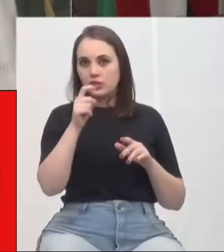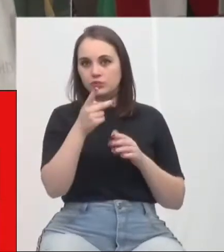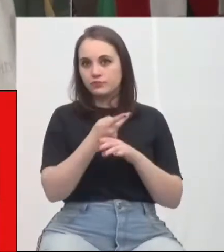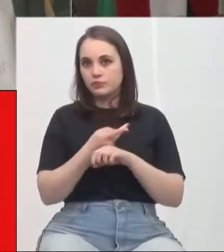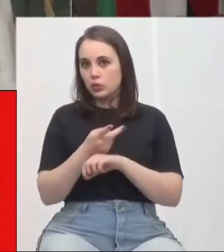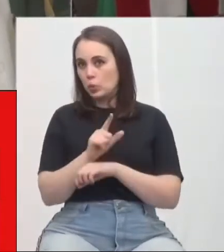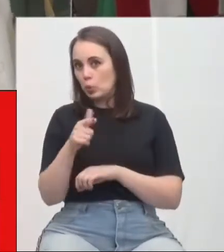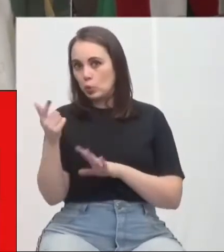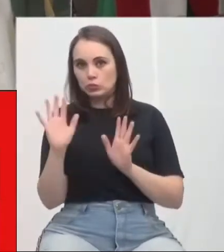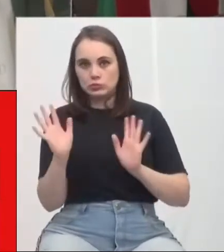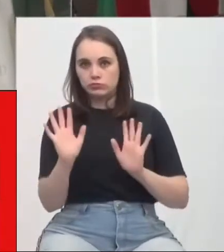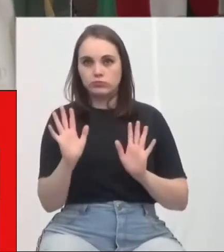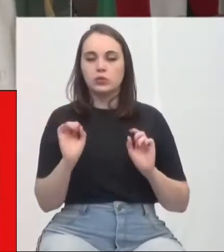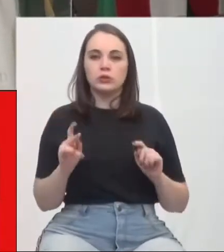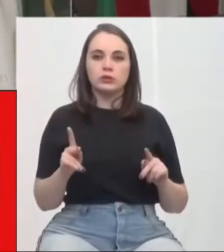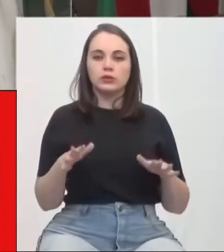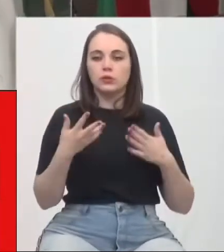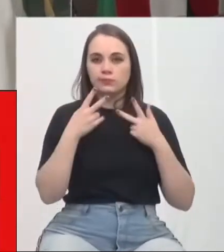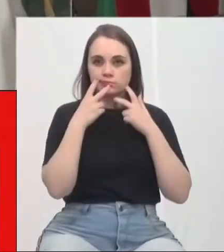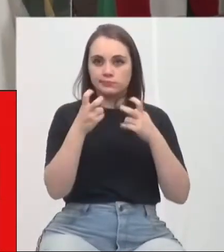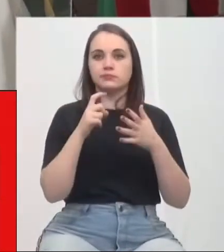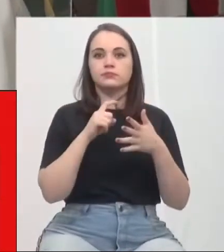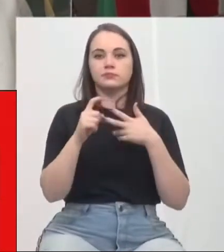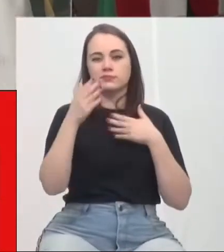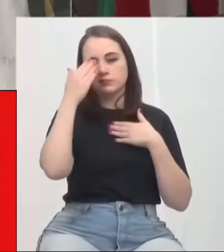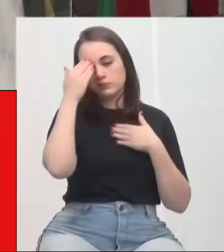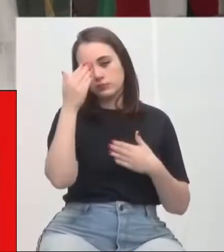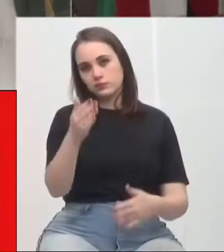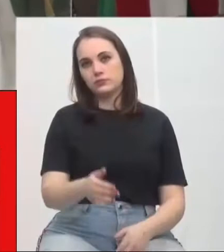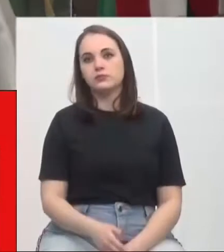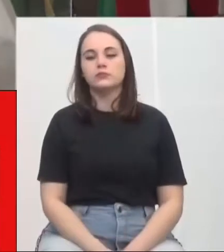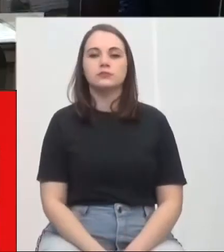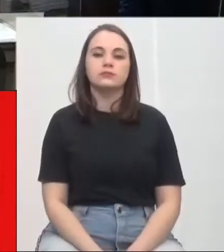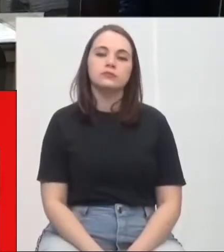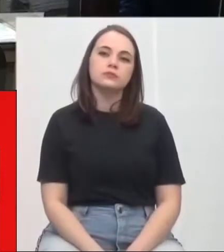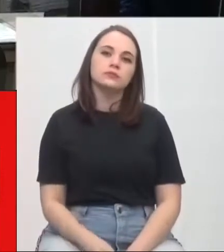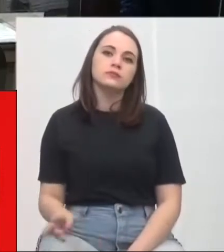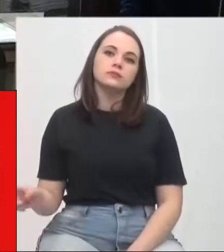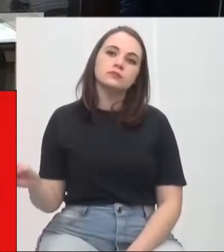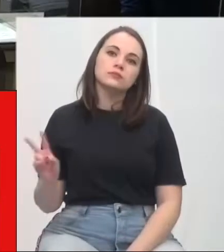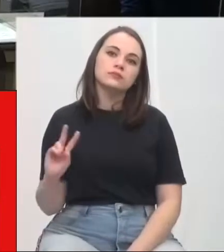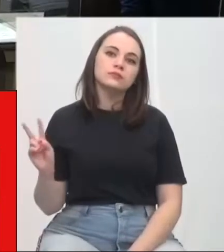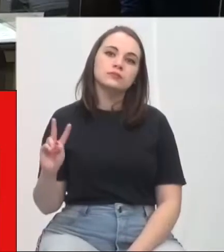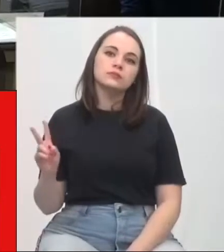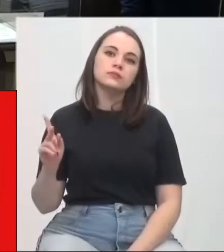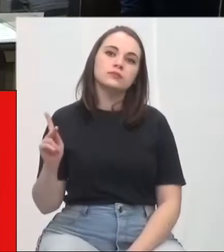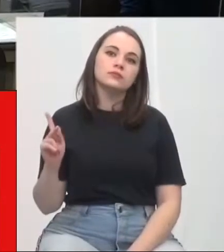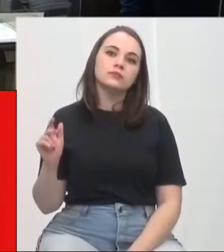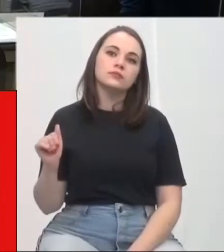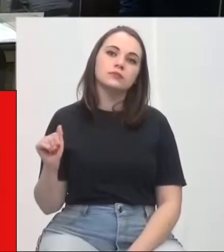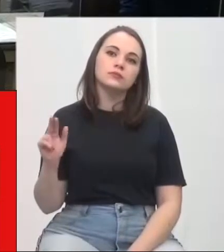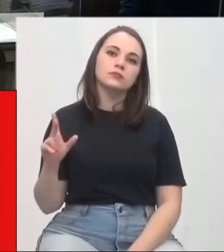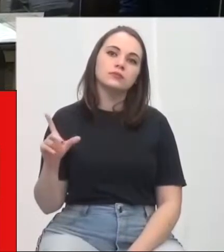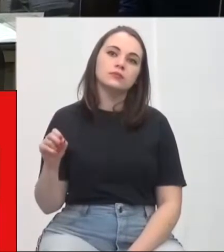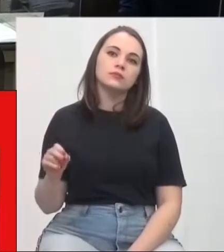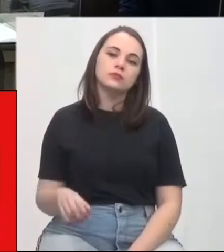aqui, então, desejar esse apelo ao Poder Executivo. Muito obrigado. Com a palavra do Paulo Ferraresi.